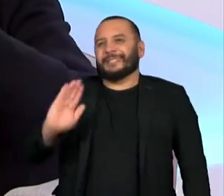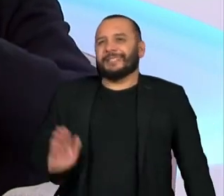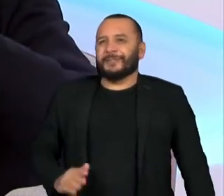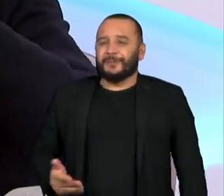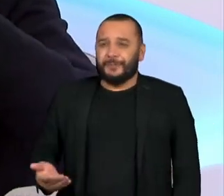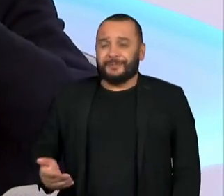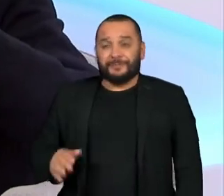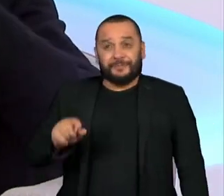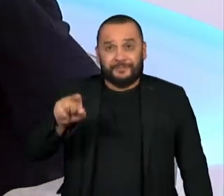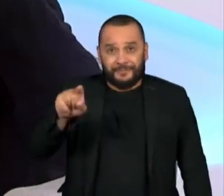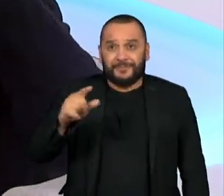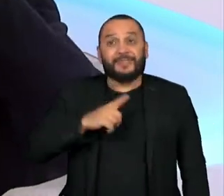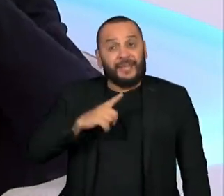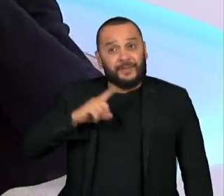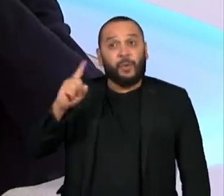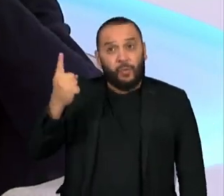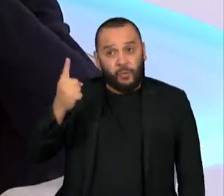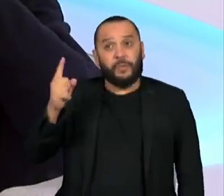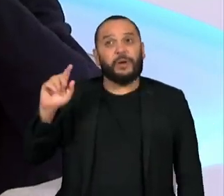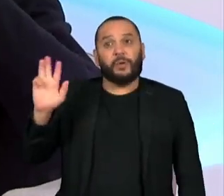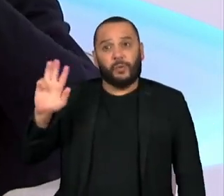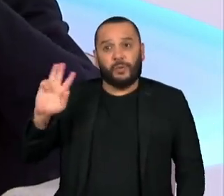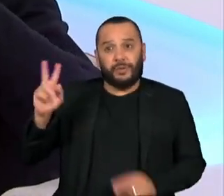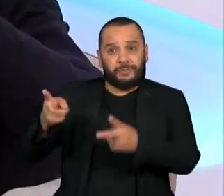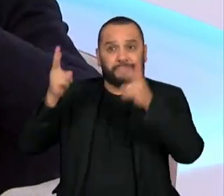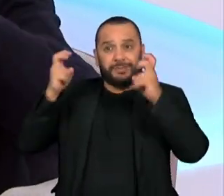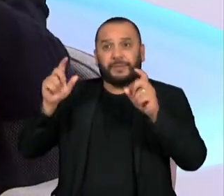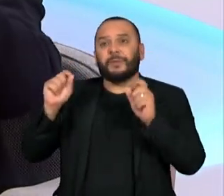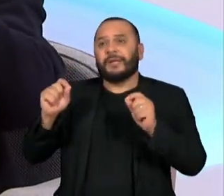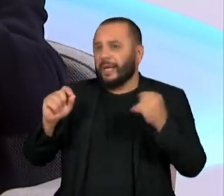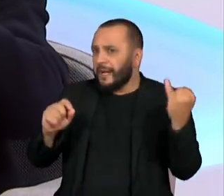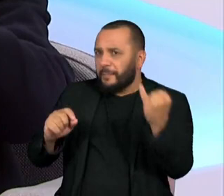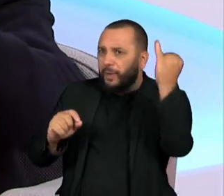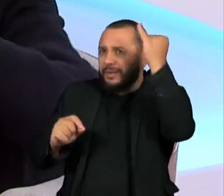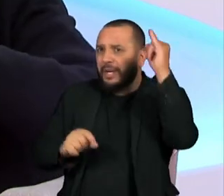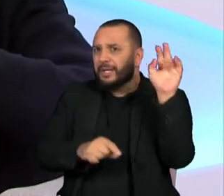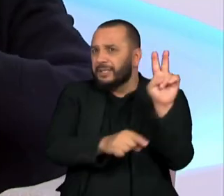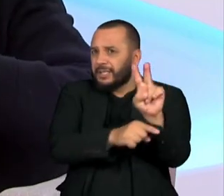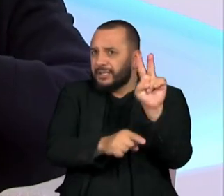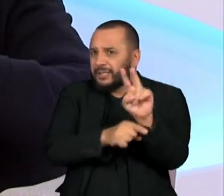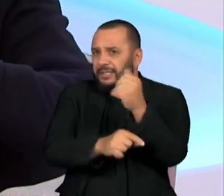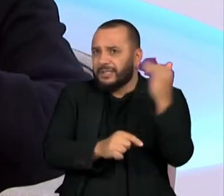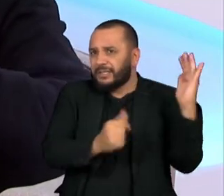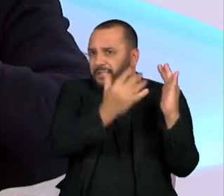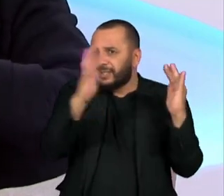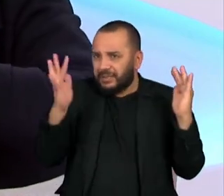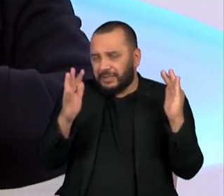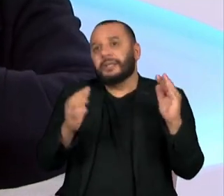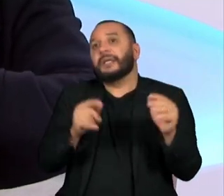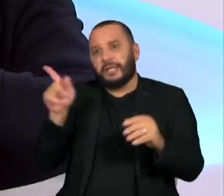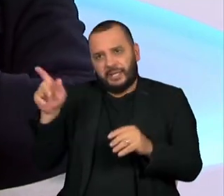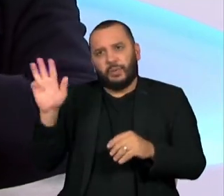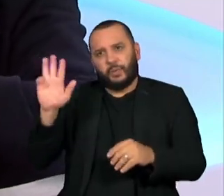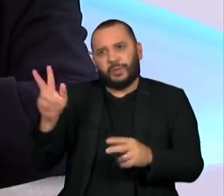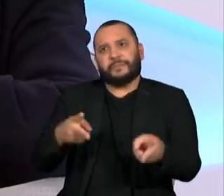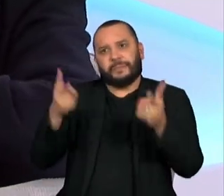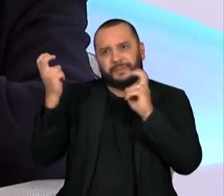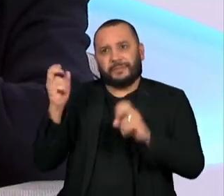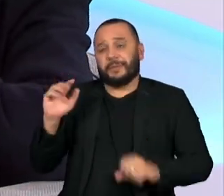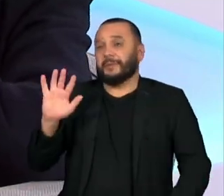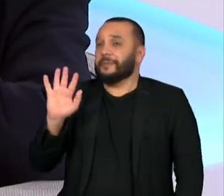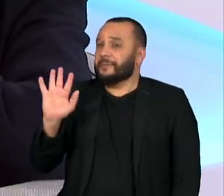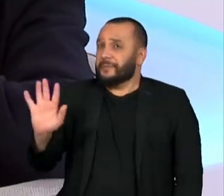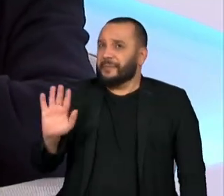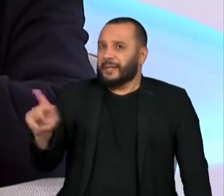Uma delas, pelo menos, ele captou que é a importância do meio ambiente, captou em discurso. Mas quando você vê, por exemplo, o